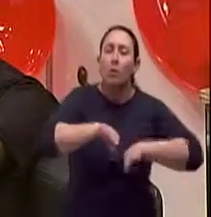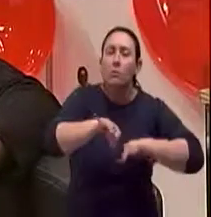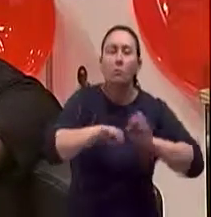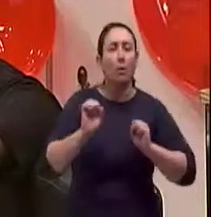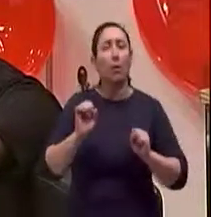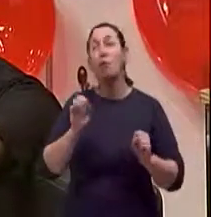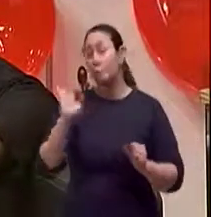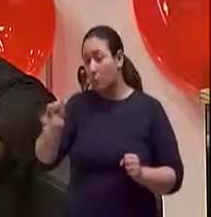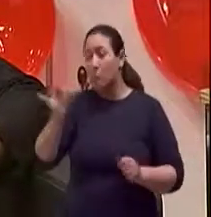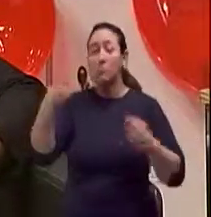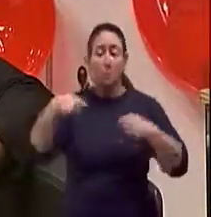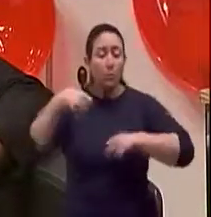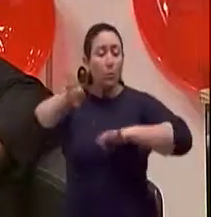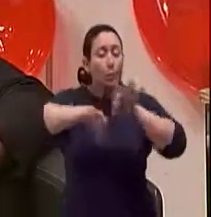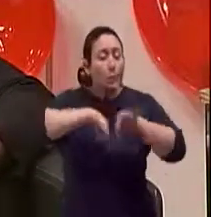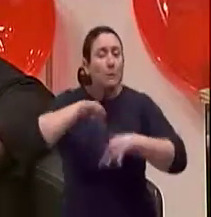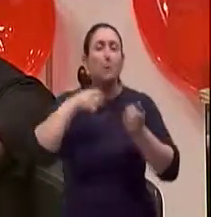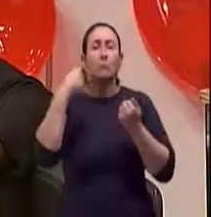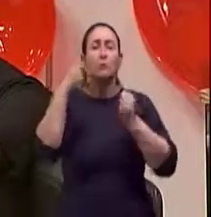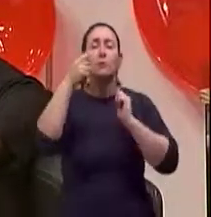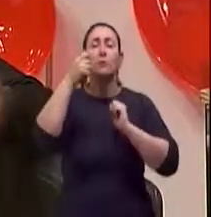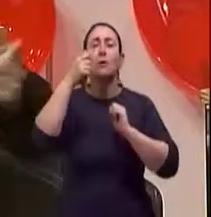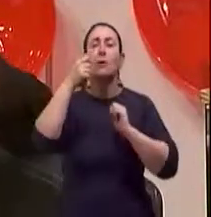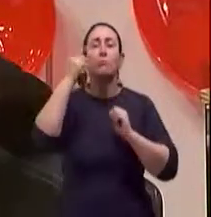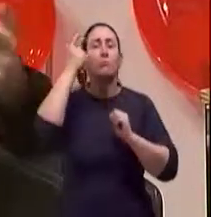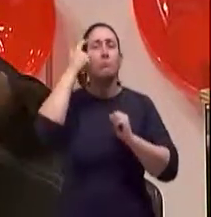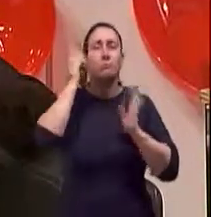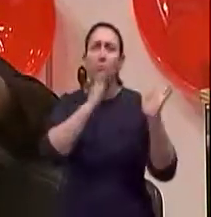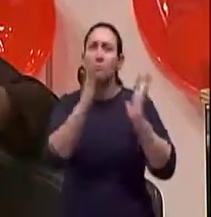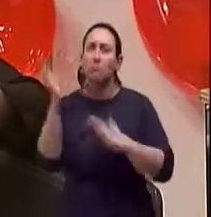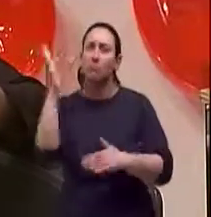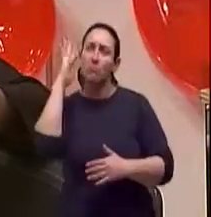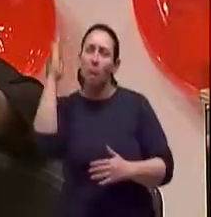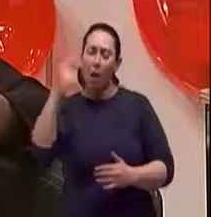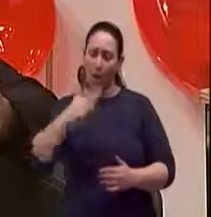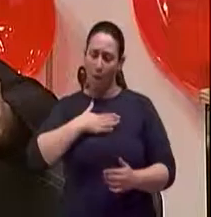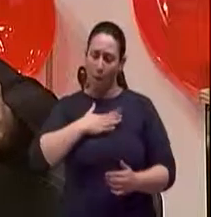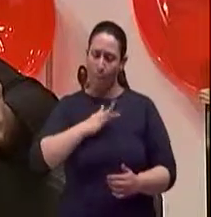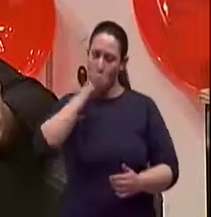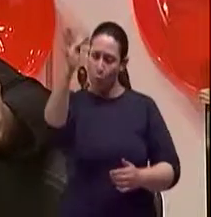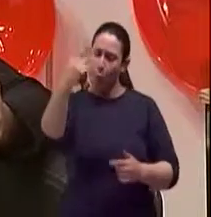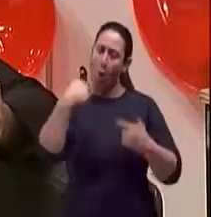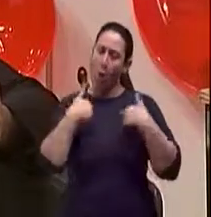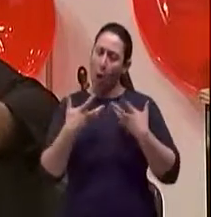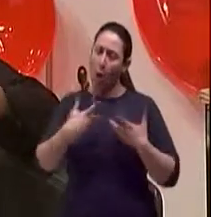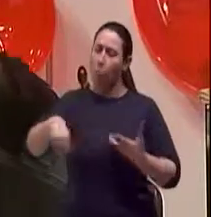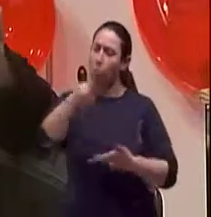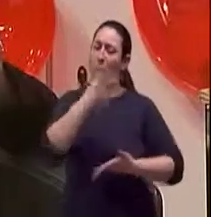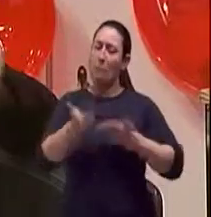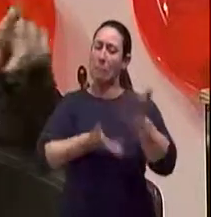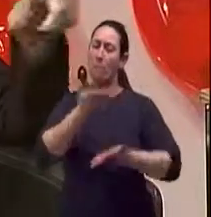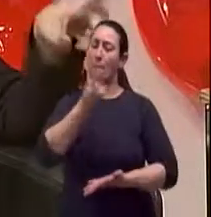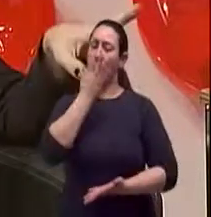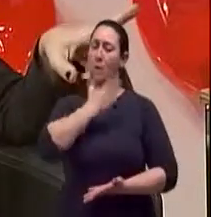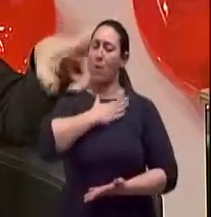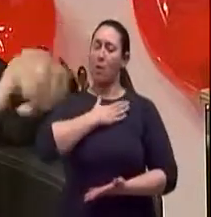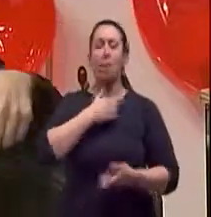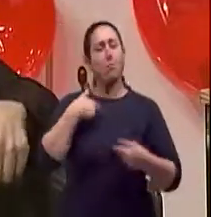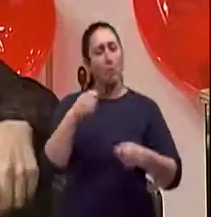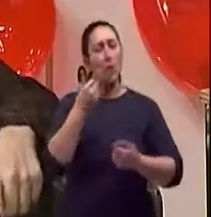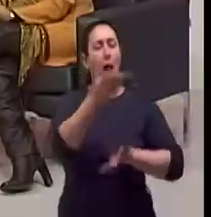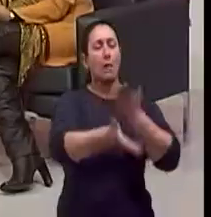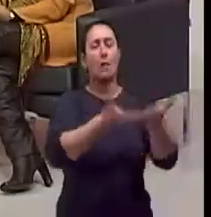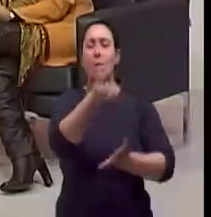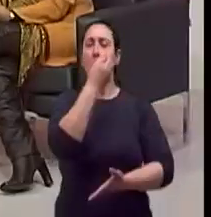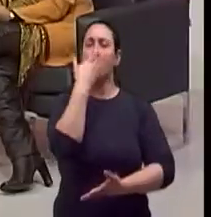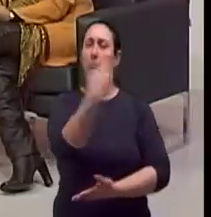não vou deixar tais coisas acontecerem comigo. Começar a conversar, olha, quero ir para um asilo, quero ir para tal asilo